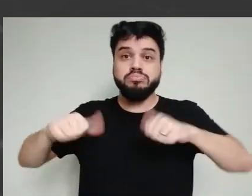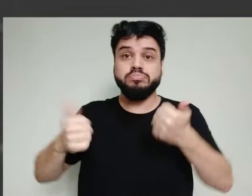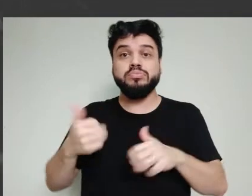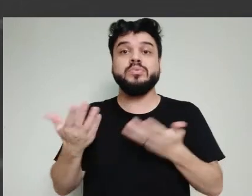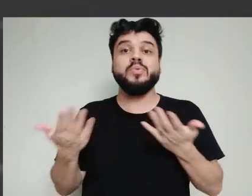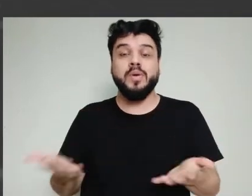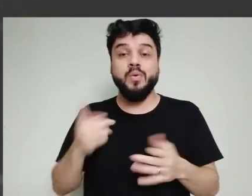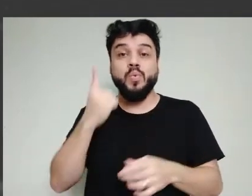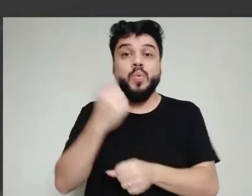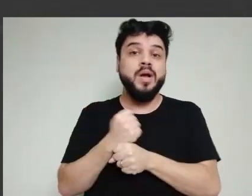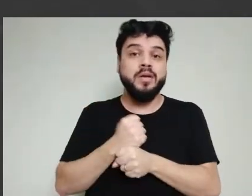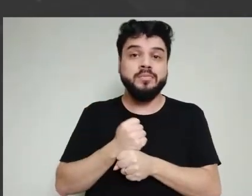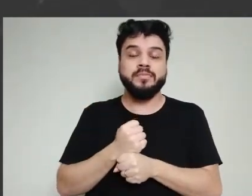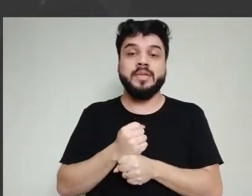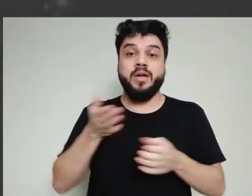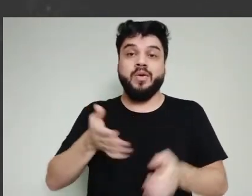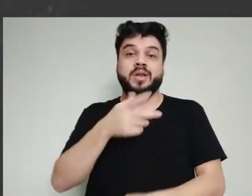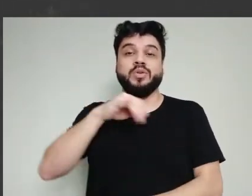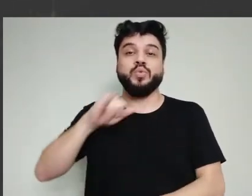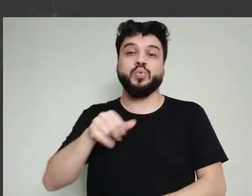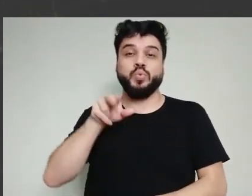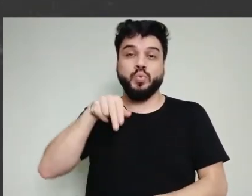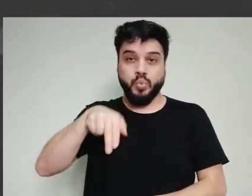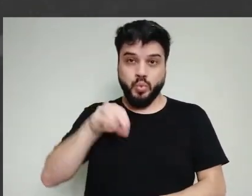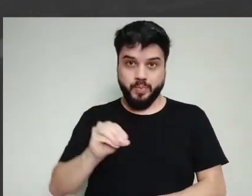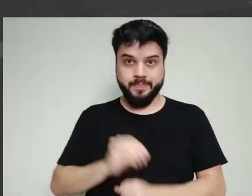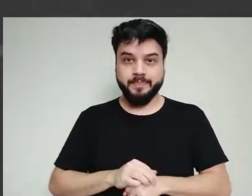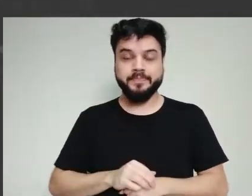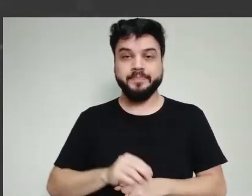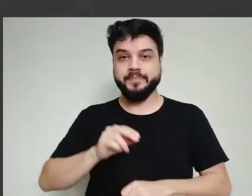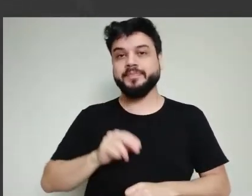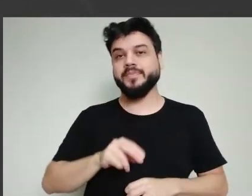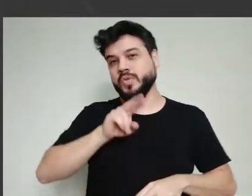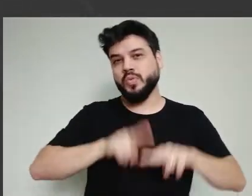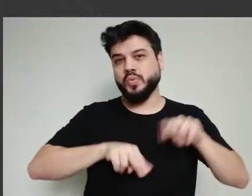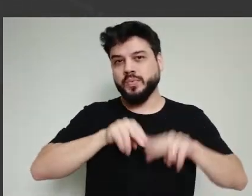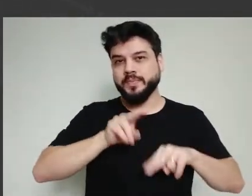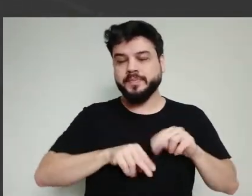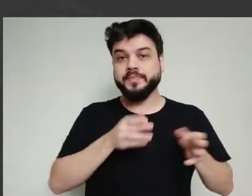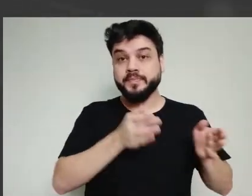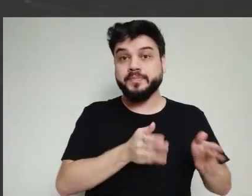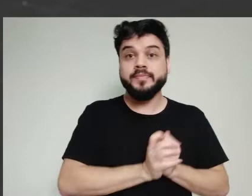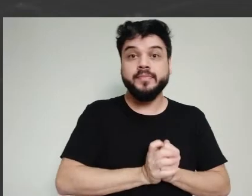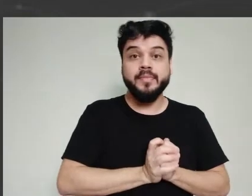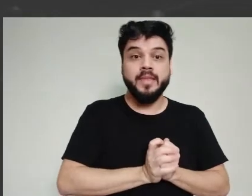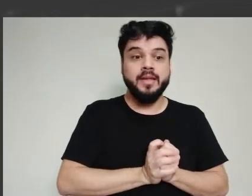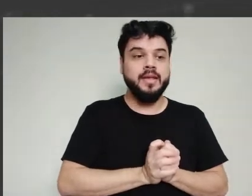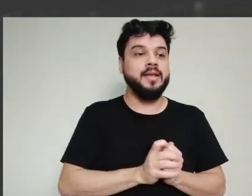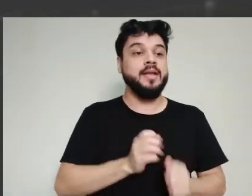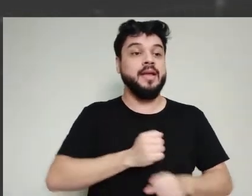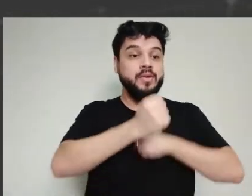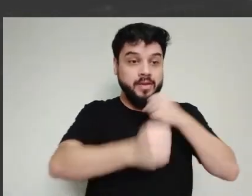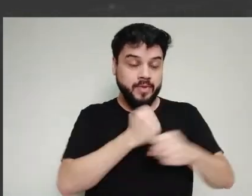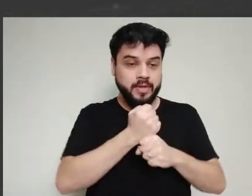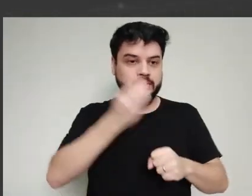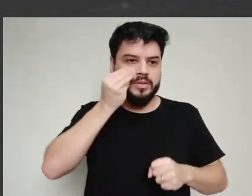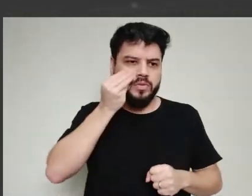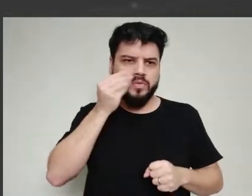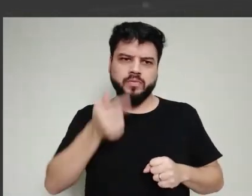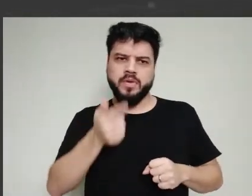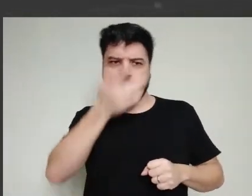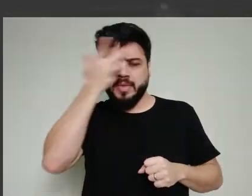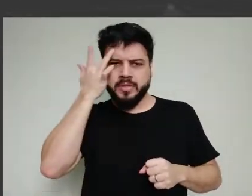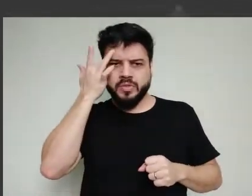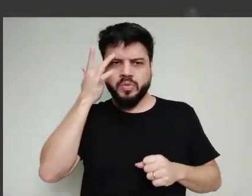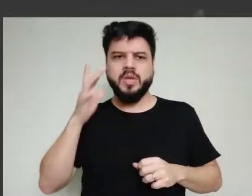vacinei agora em junho. Em junho do ano que vem, como que está a sorologia delas? Elas estão produzindo anticorpo igual um